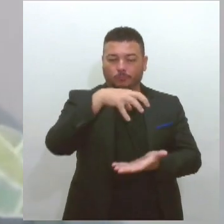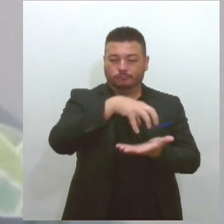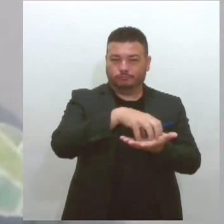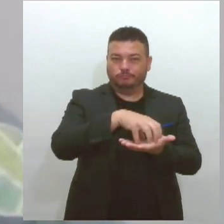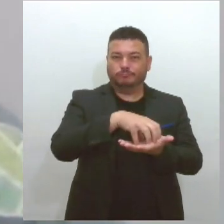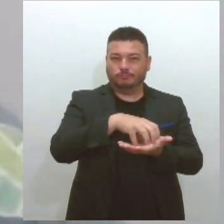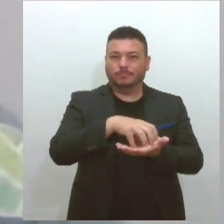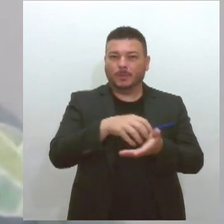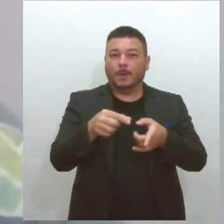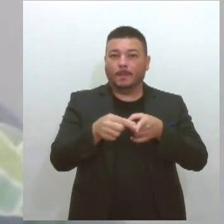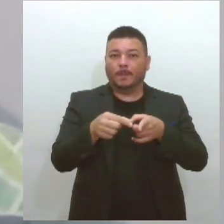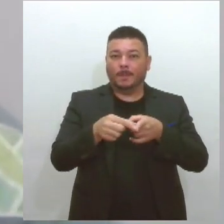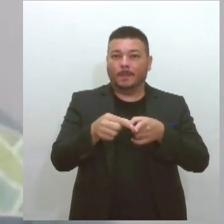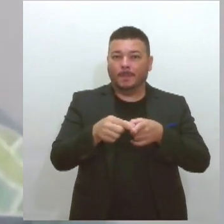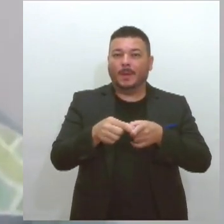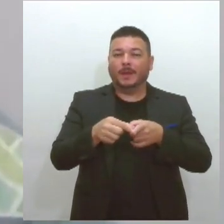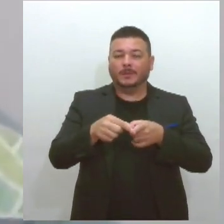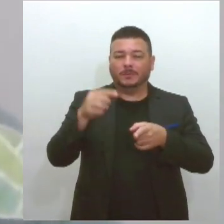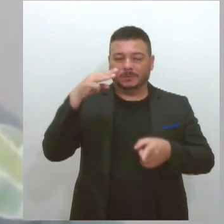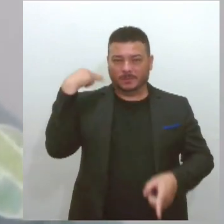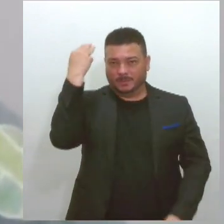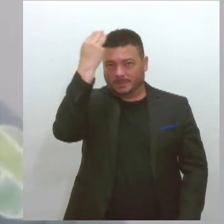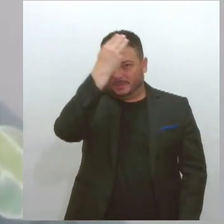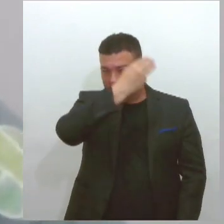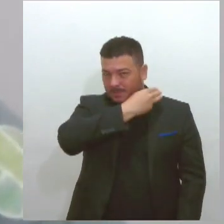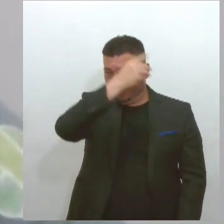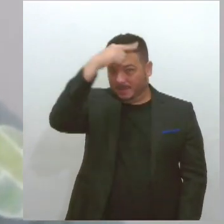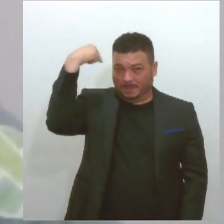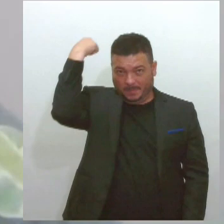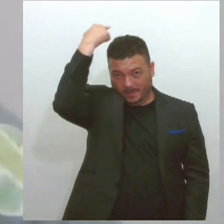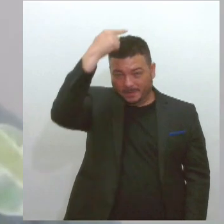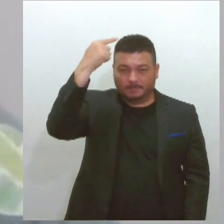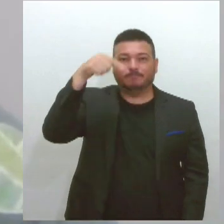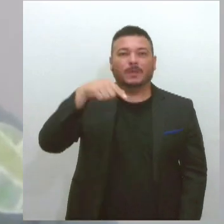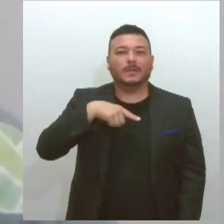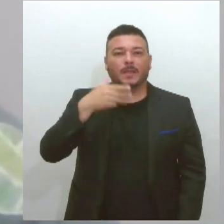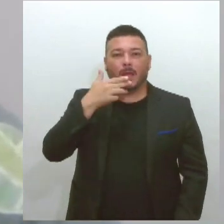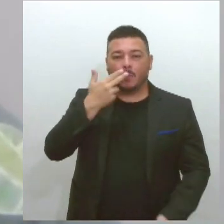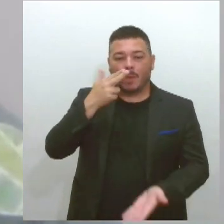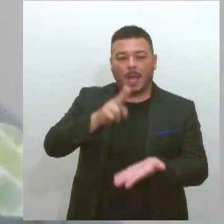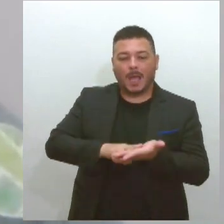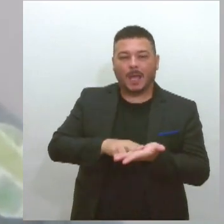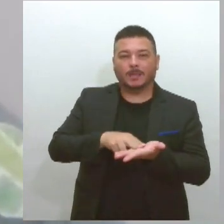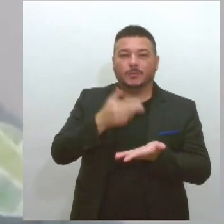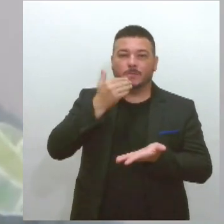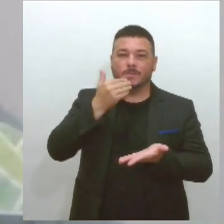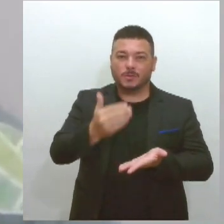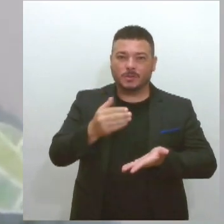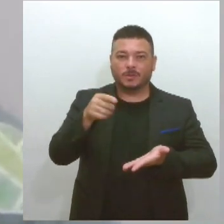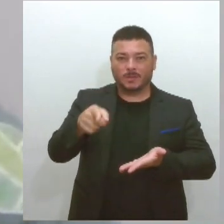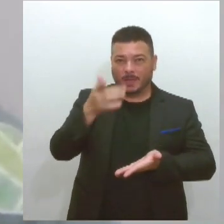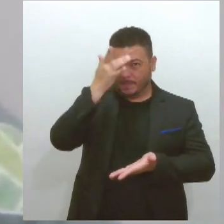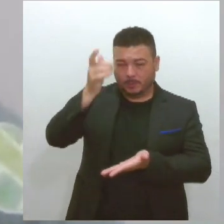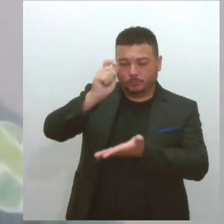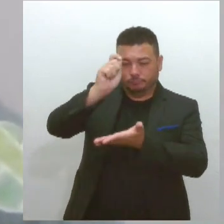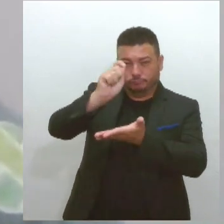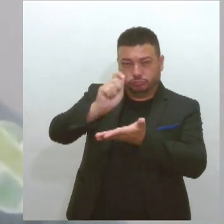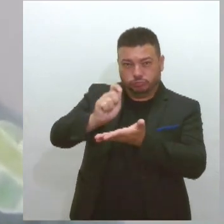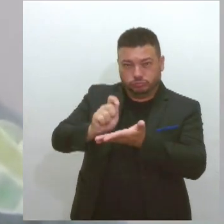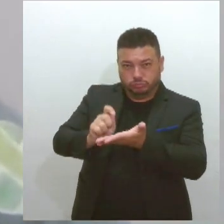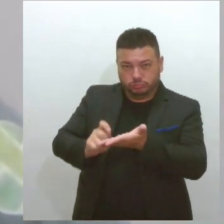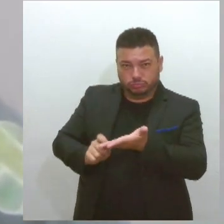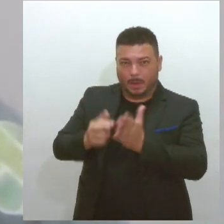Maria, e aí lá nós temos uma carta de solicitação, né, que a pessoa, ela preenche com os requisitos,